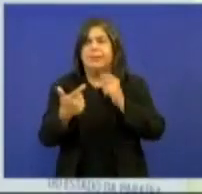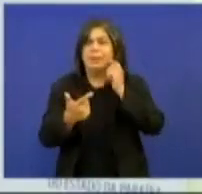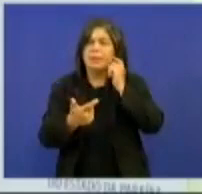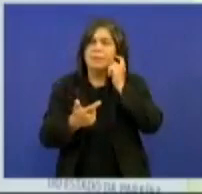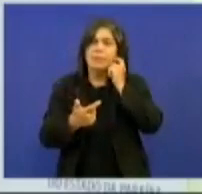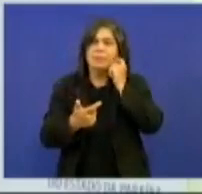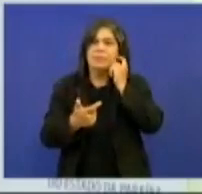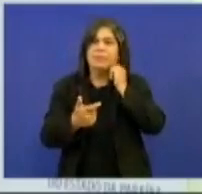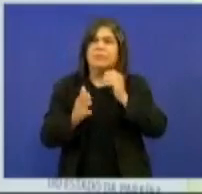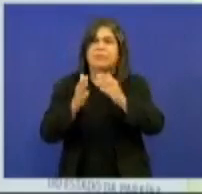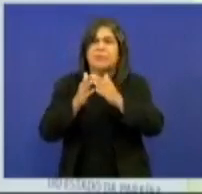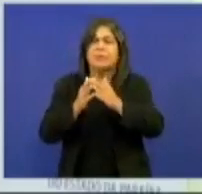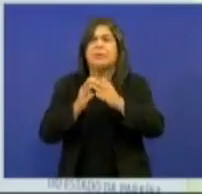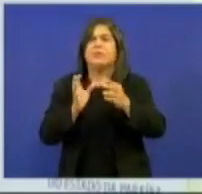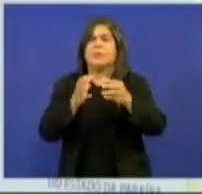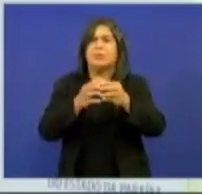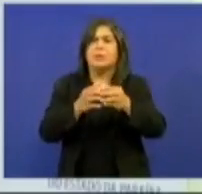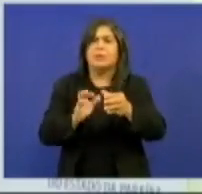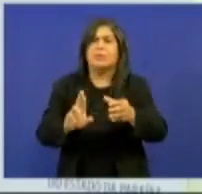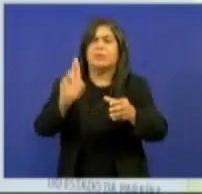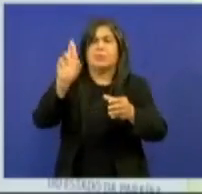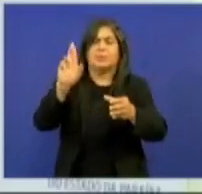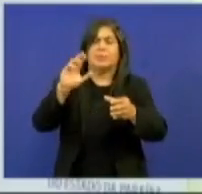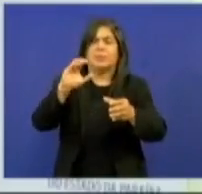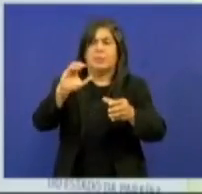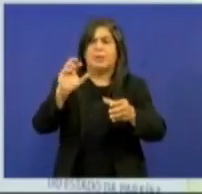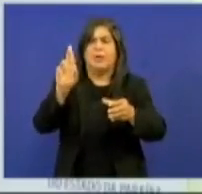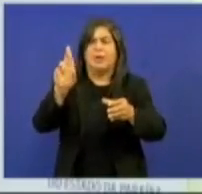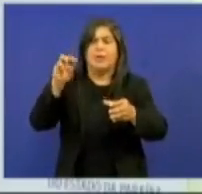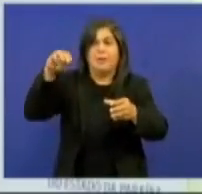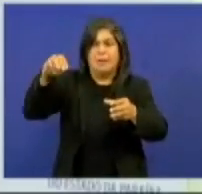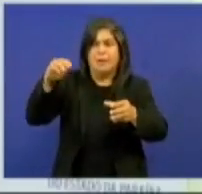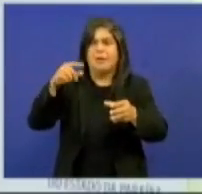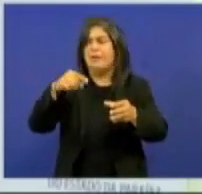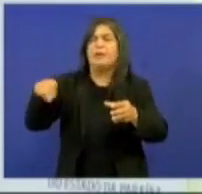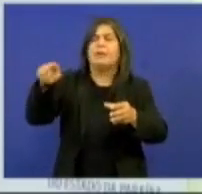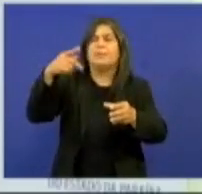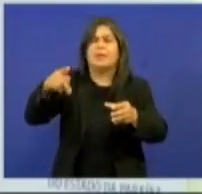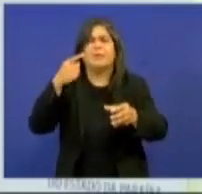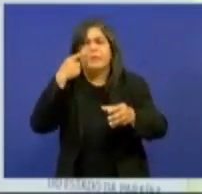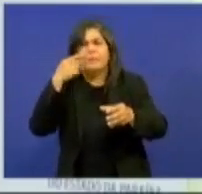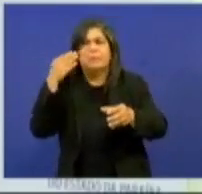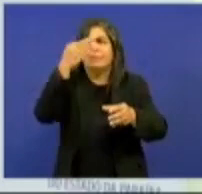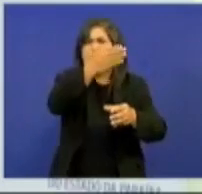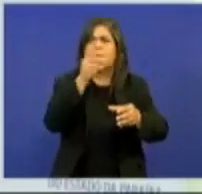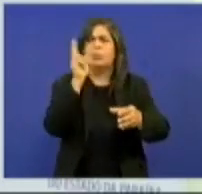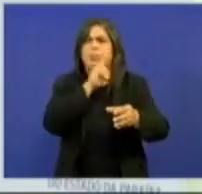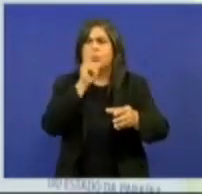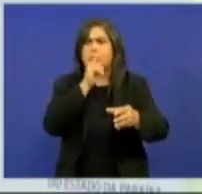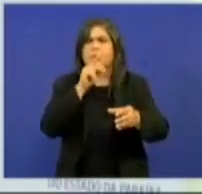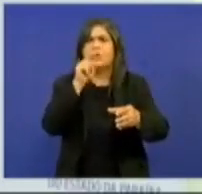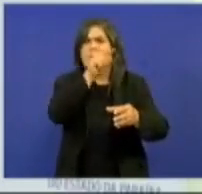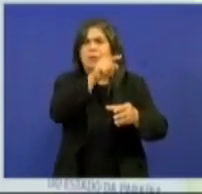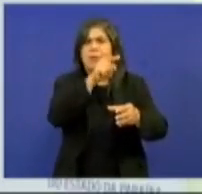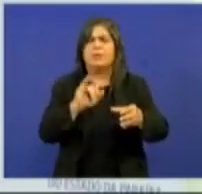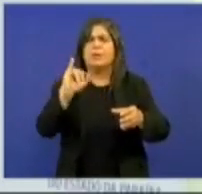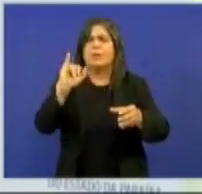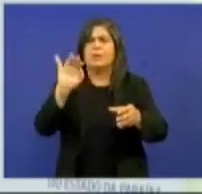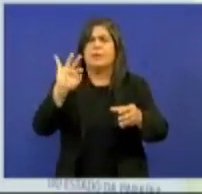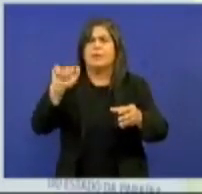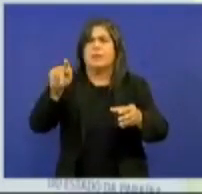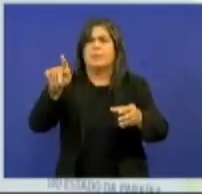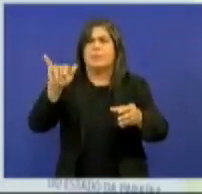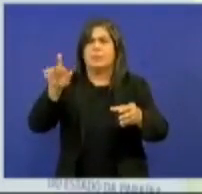aqui peço ao Conselho Regional de Medicina da Paraíba que faça uma visita com urgência ao Hospital Distrital de Itaporanga,